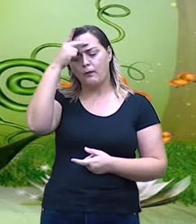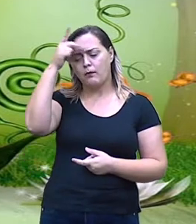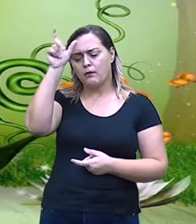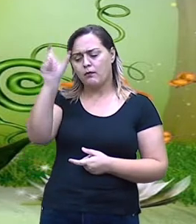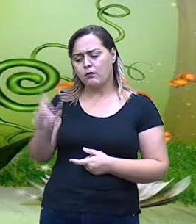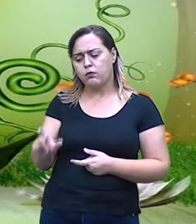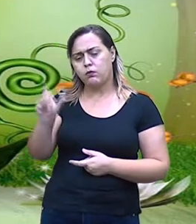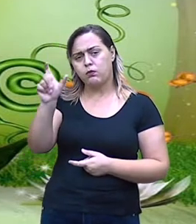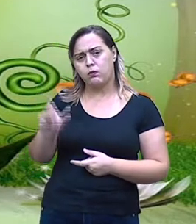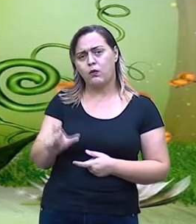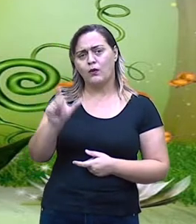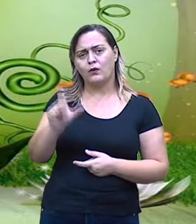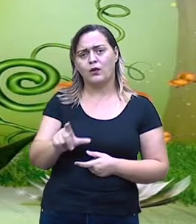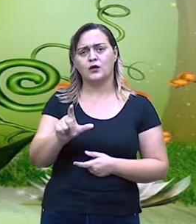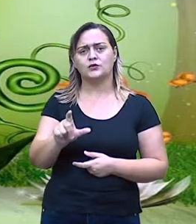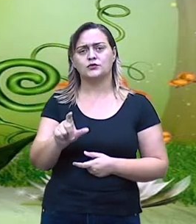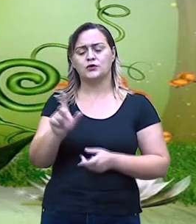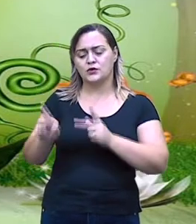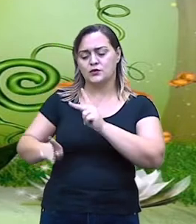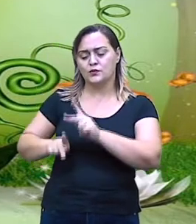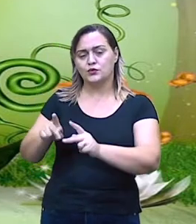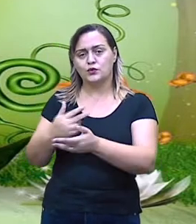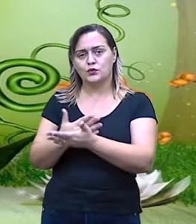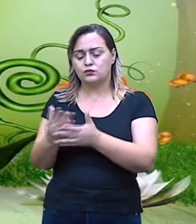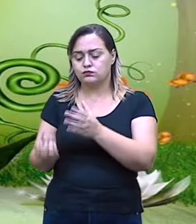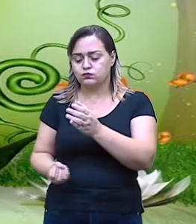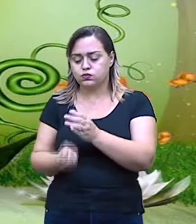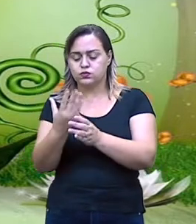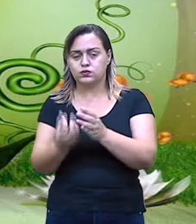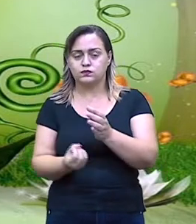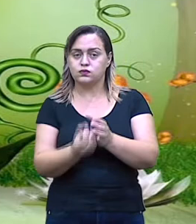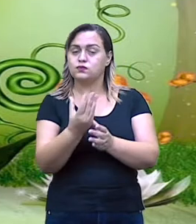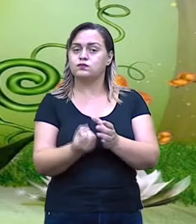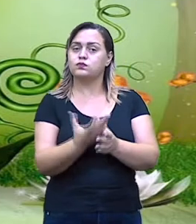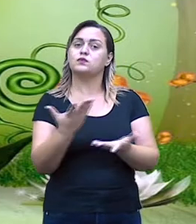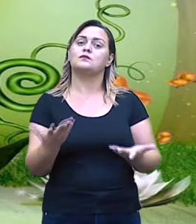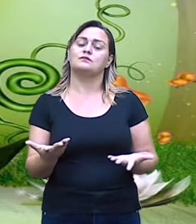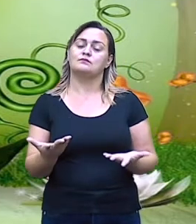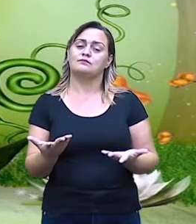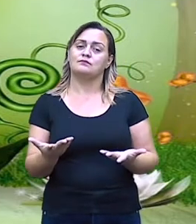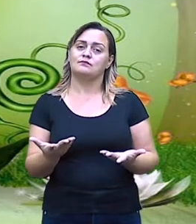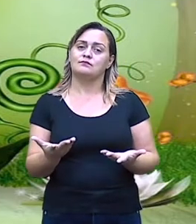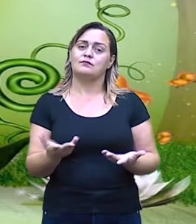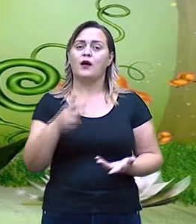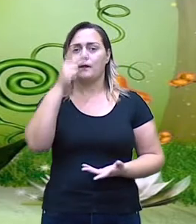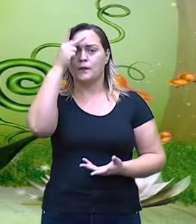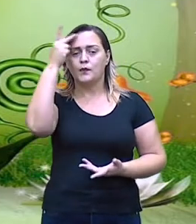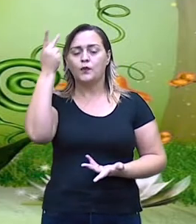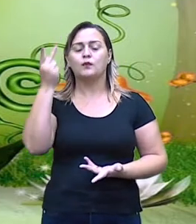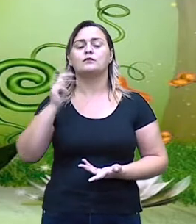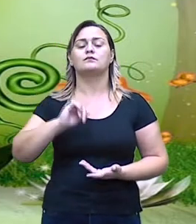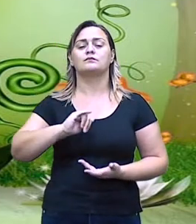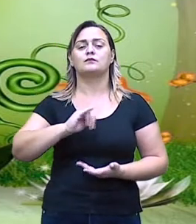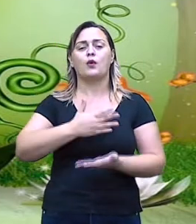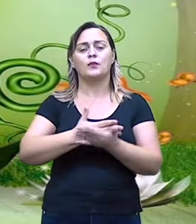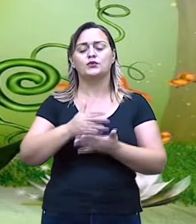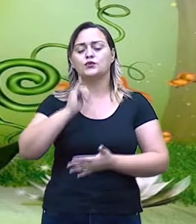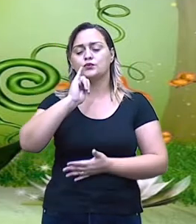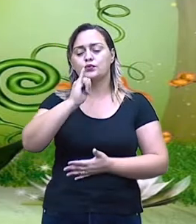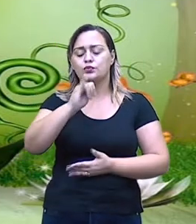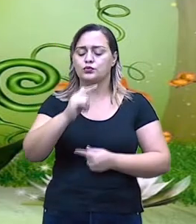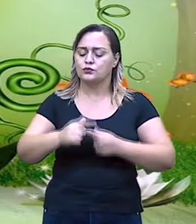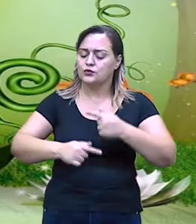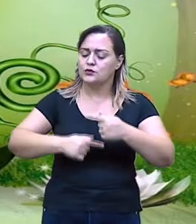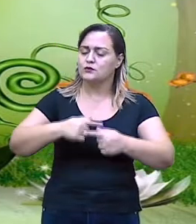de um povo. Isso. Com uma verdadeira tradição que é passada de geração para geração. Muito